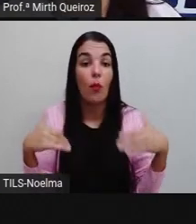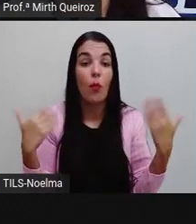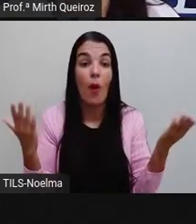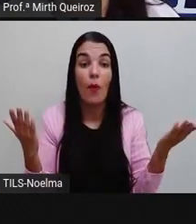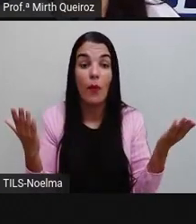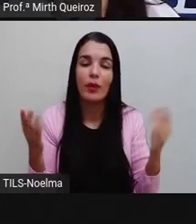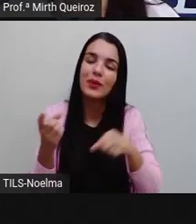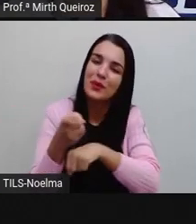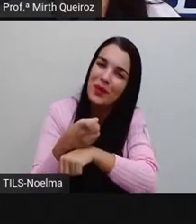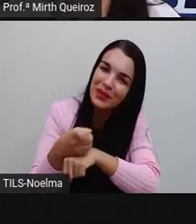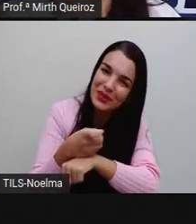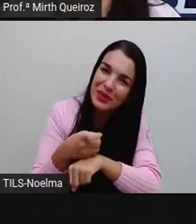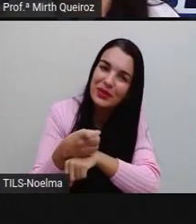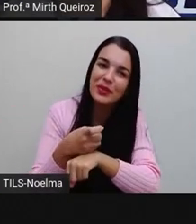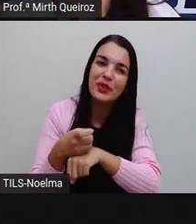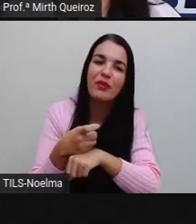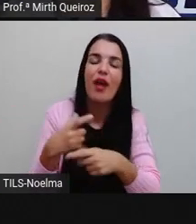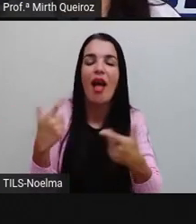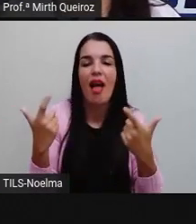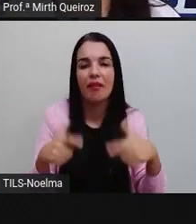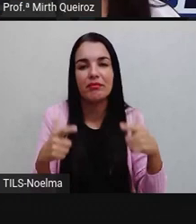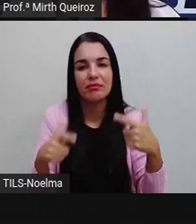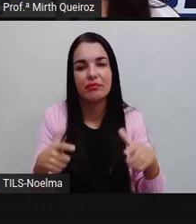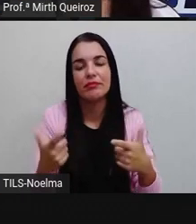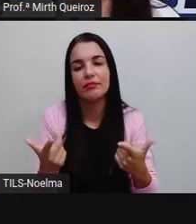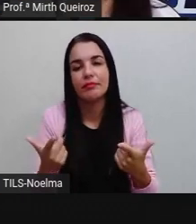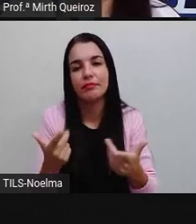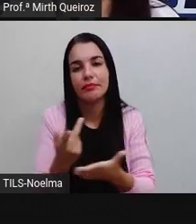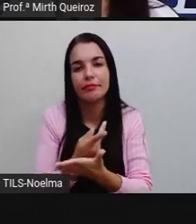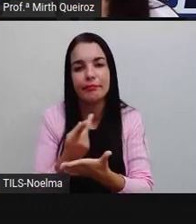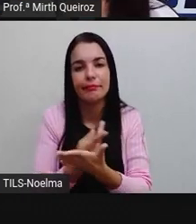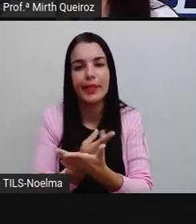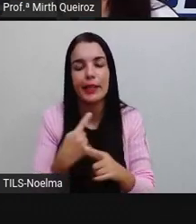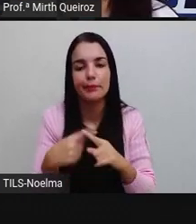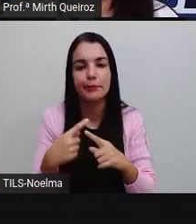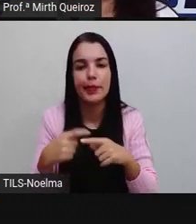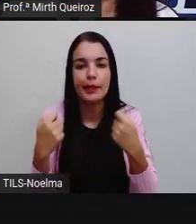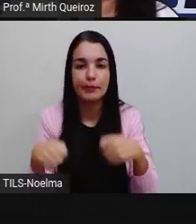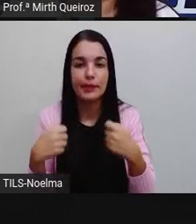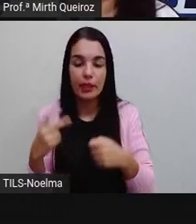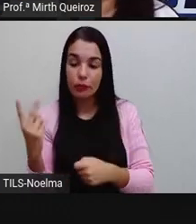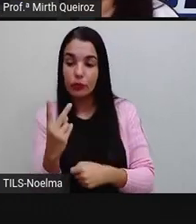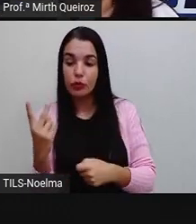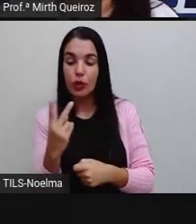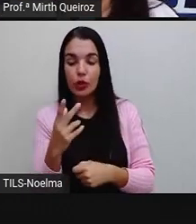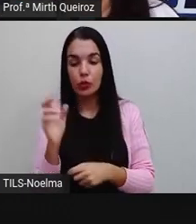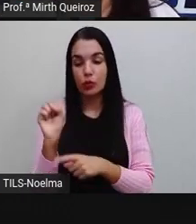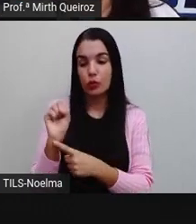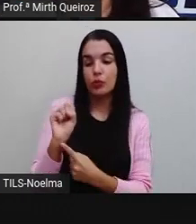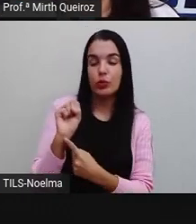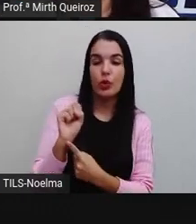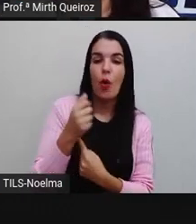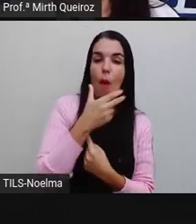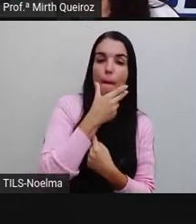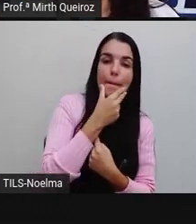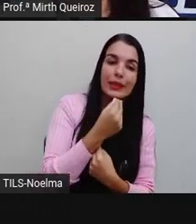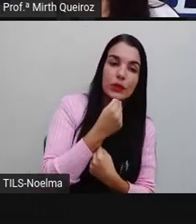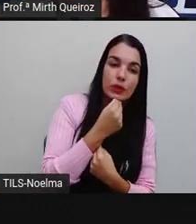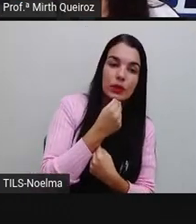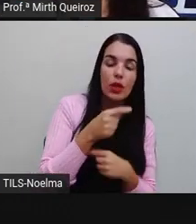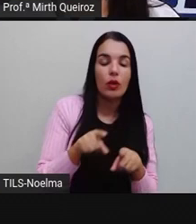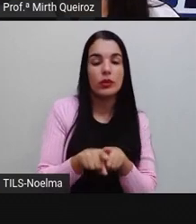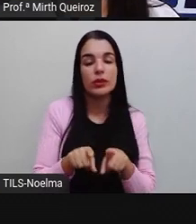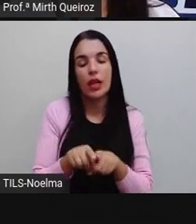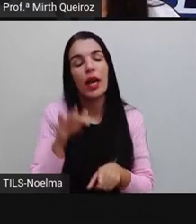O adjetivo, ele está no feminino, sendo que nós temos dois substantivos. Um no masculino,